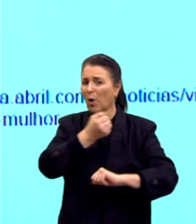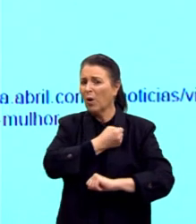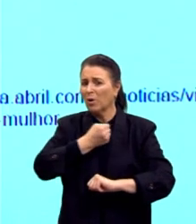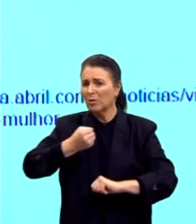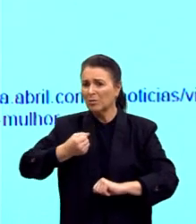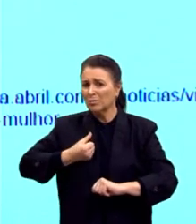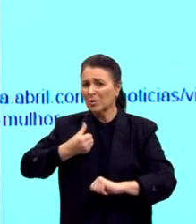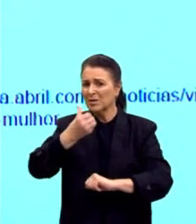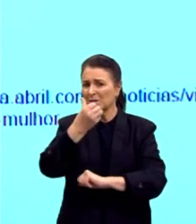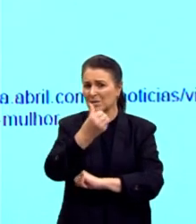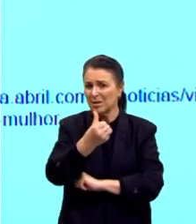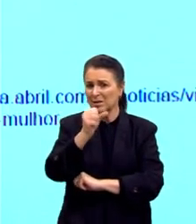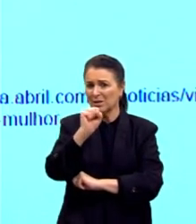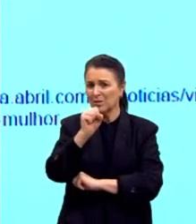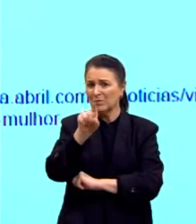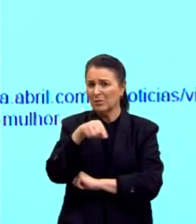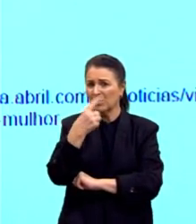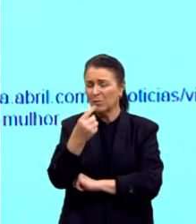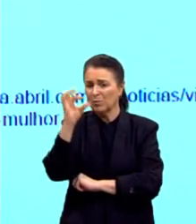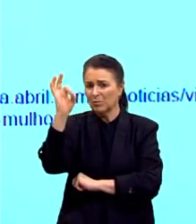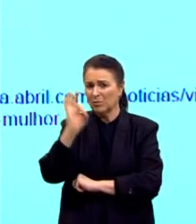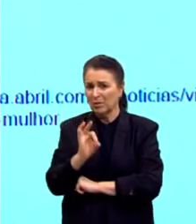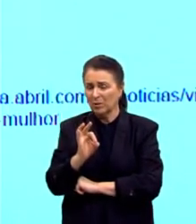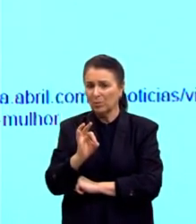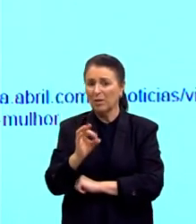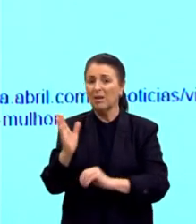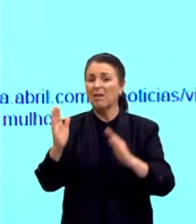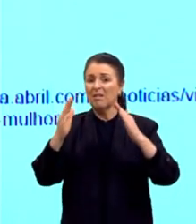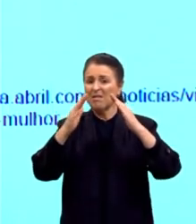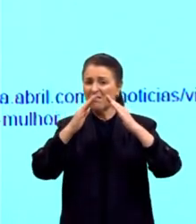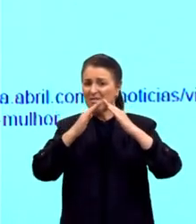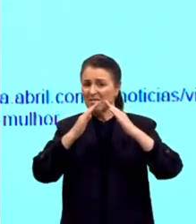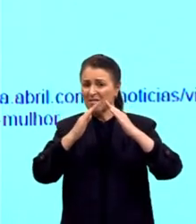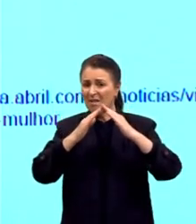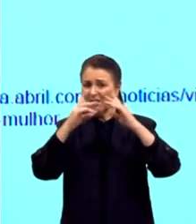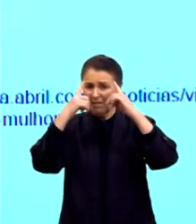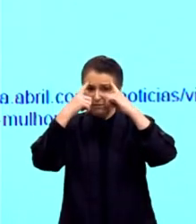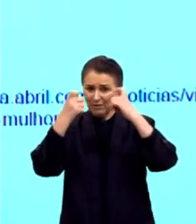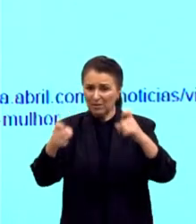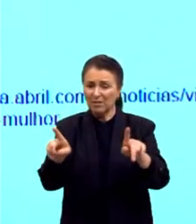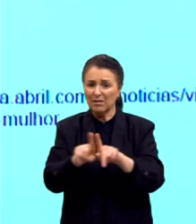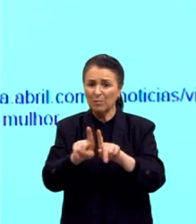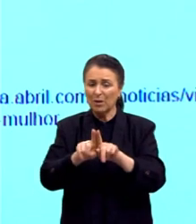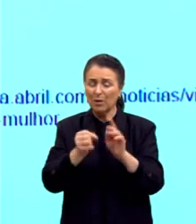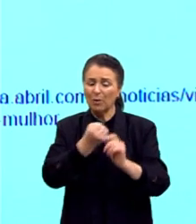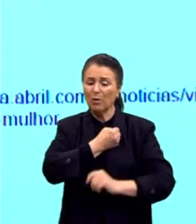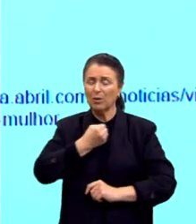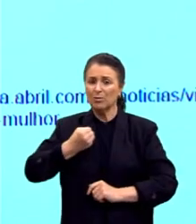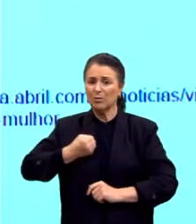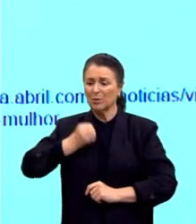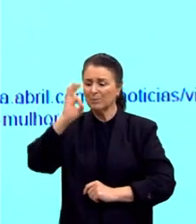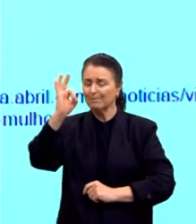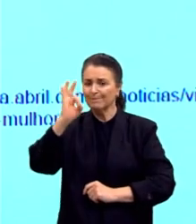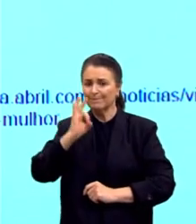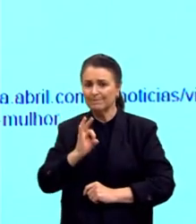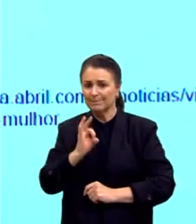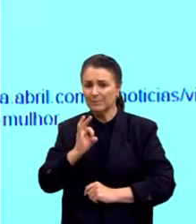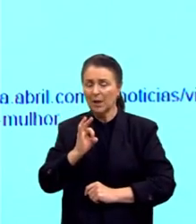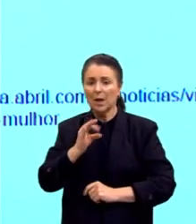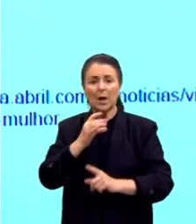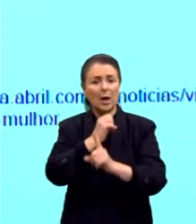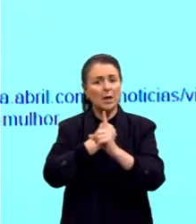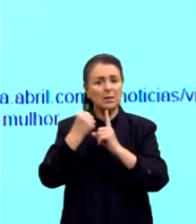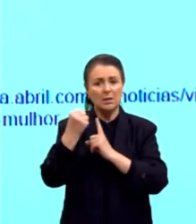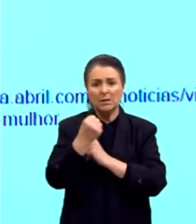,8%. Há violência doméstica também aqui. São números altíssimos que a sociedade ainda não